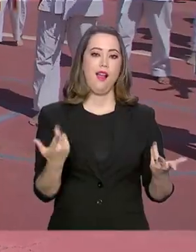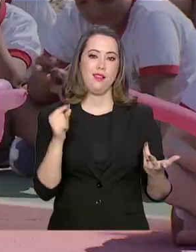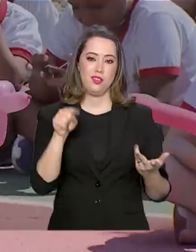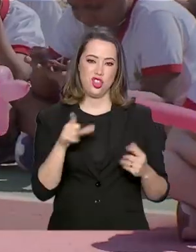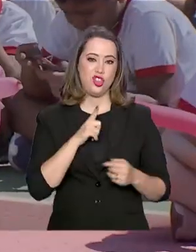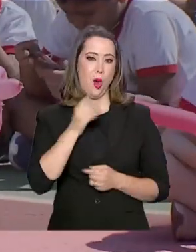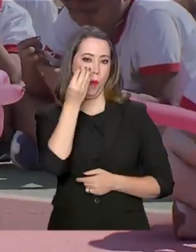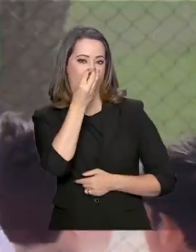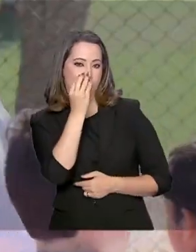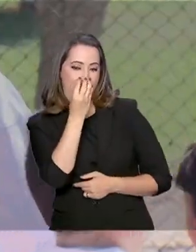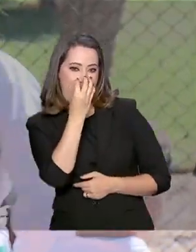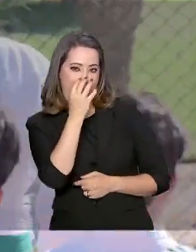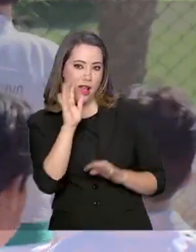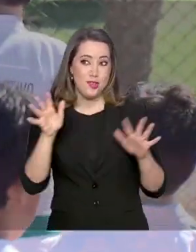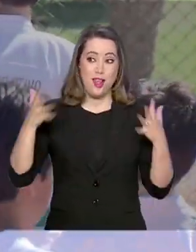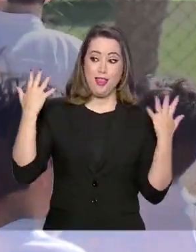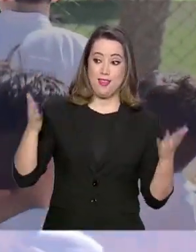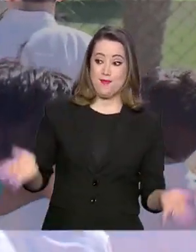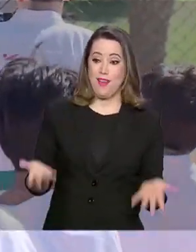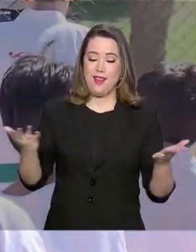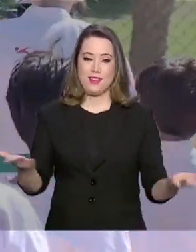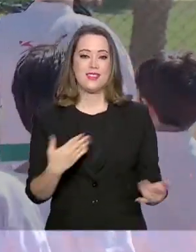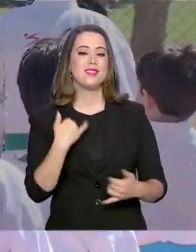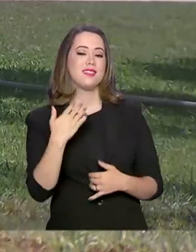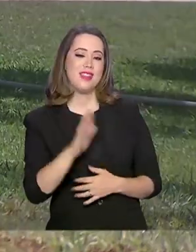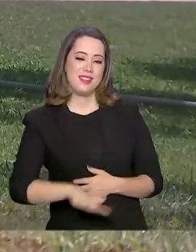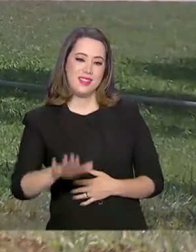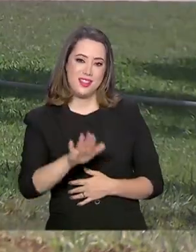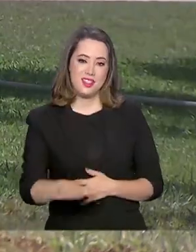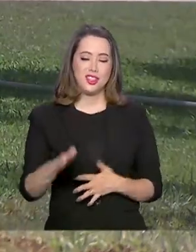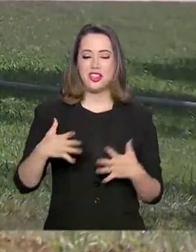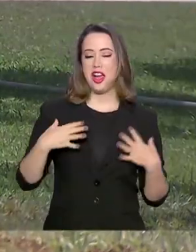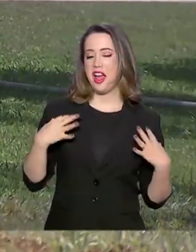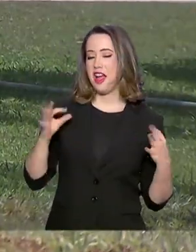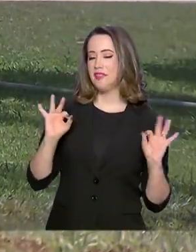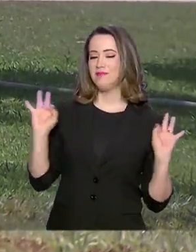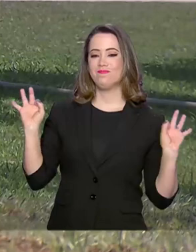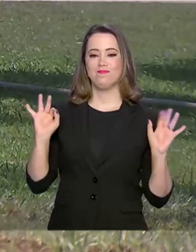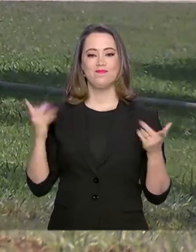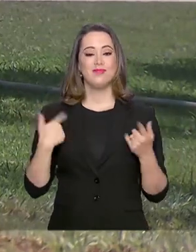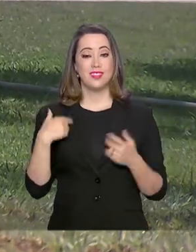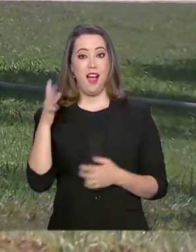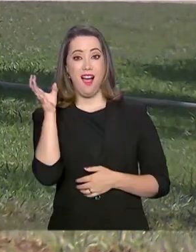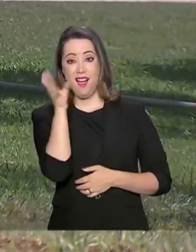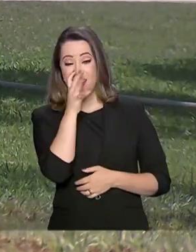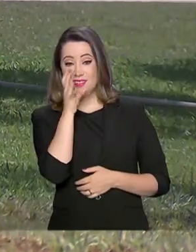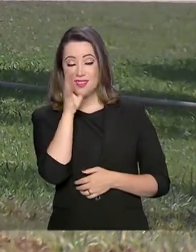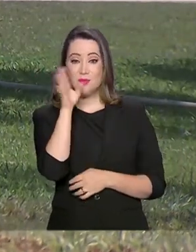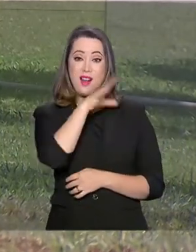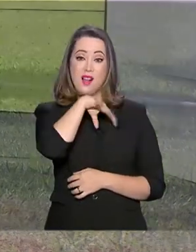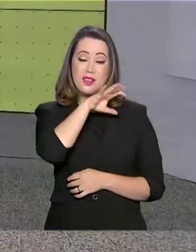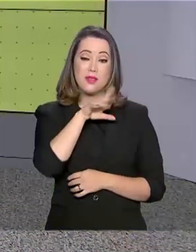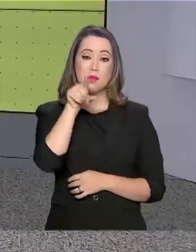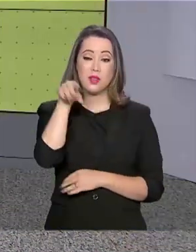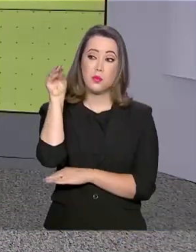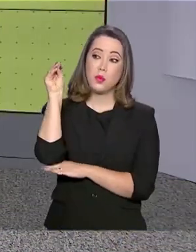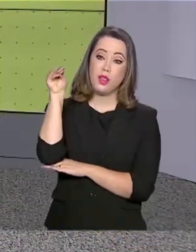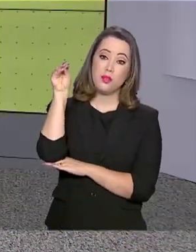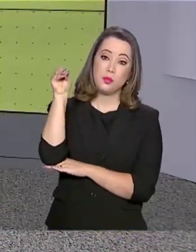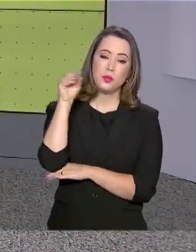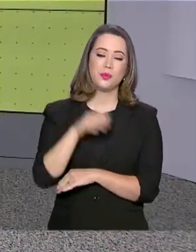oficial. Não demorou muito e as crianças estavam bem à vontade. E se encantaram com os bichos, em especial as emas.